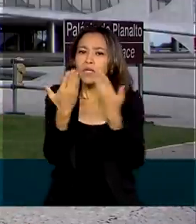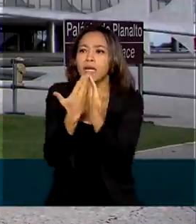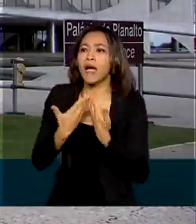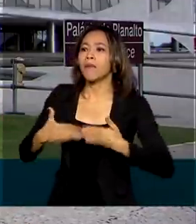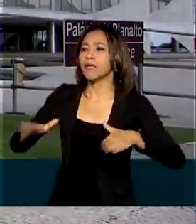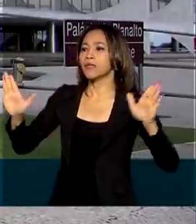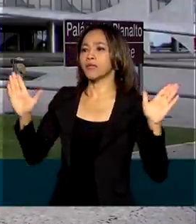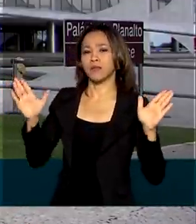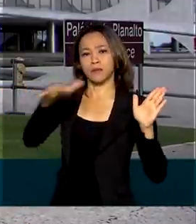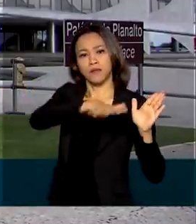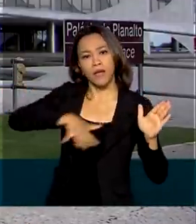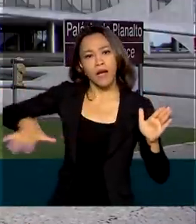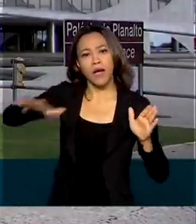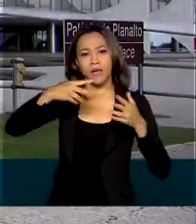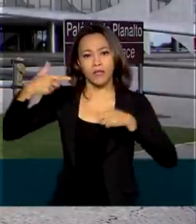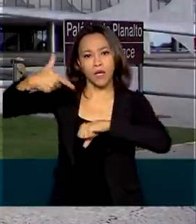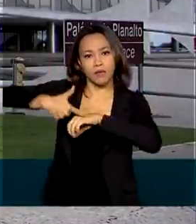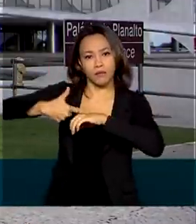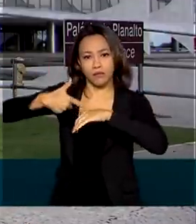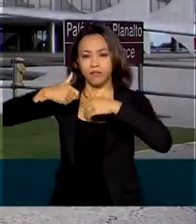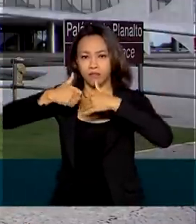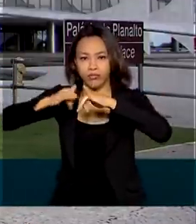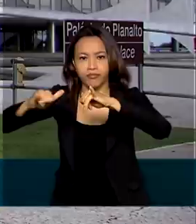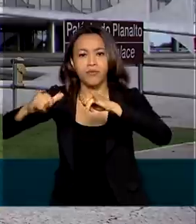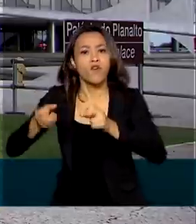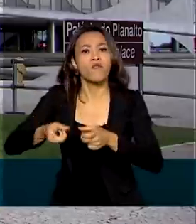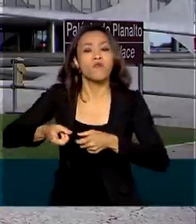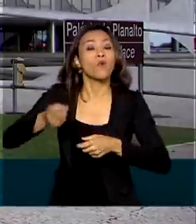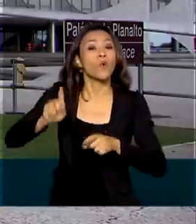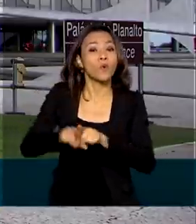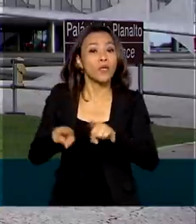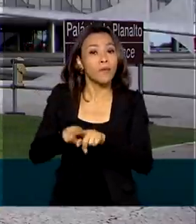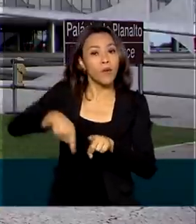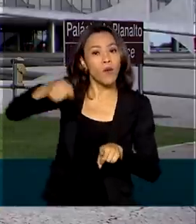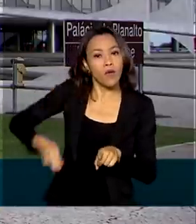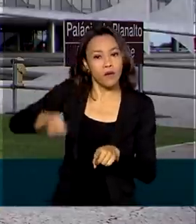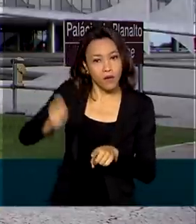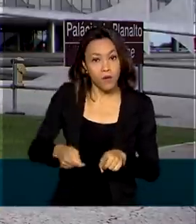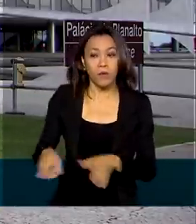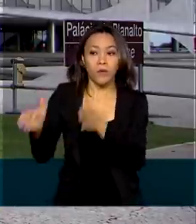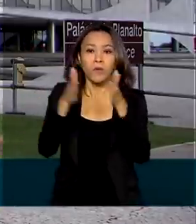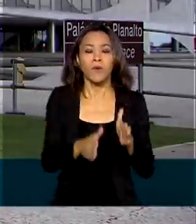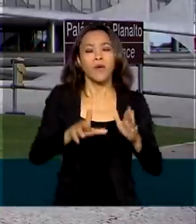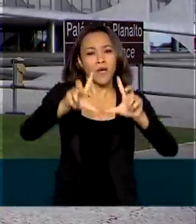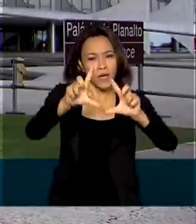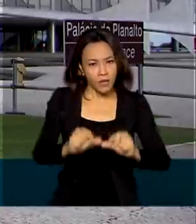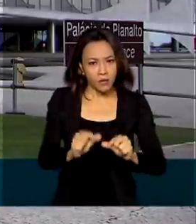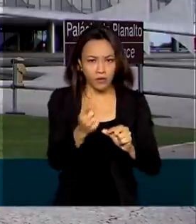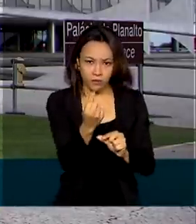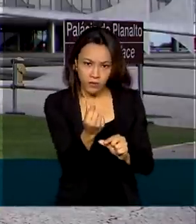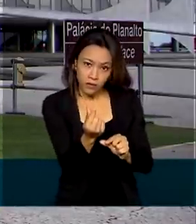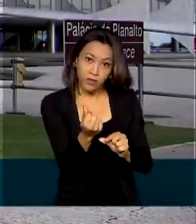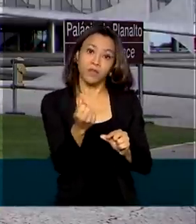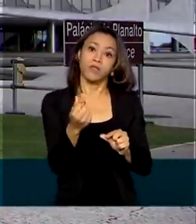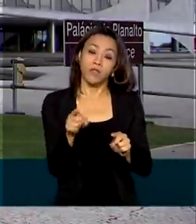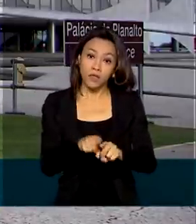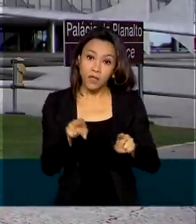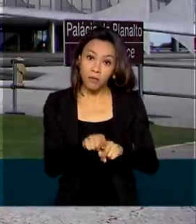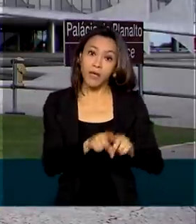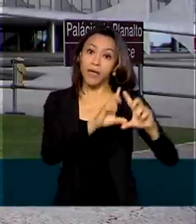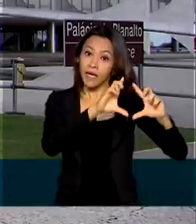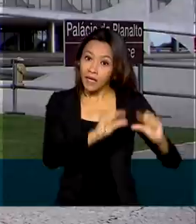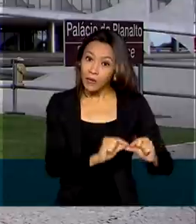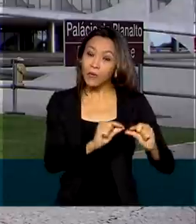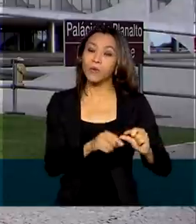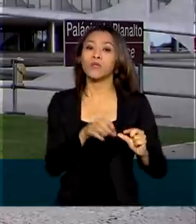livre do setor elétrico, com novos leilões. Também permite a redução das tarifas para os consumidores e reduz subsídios.